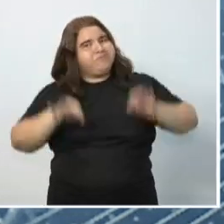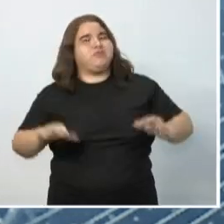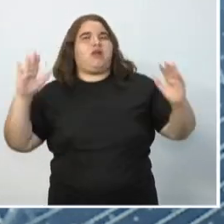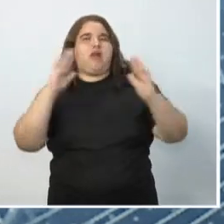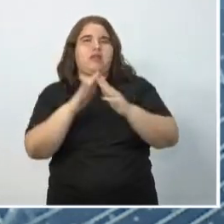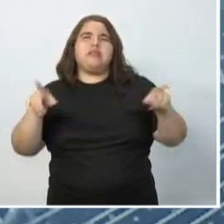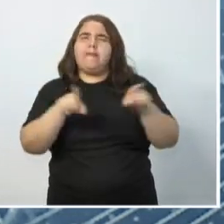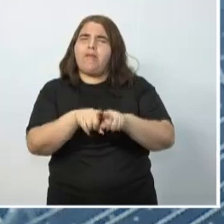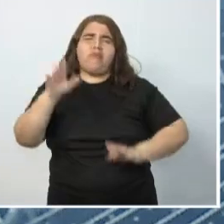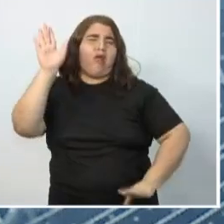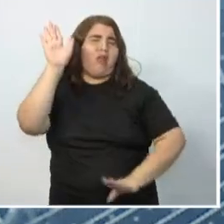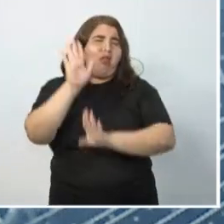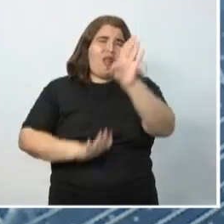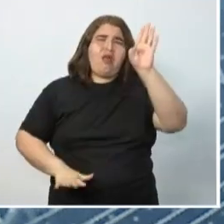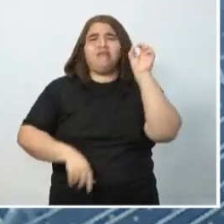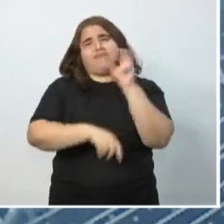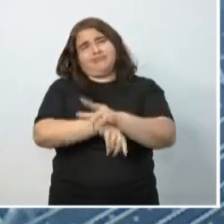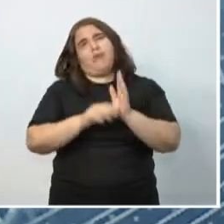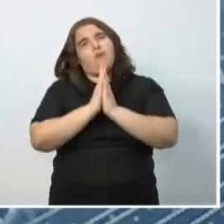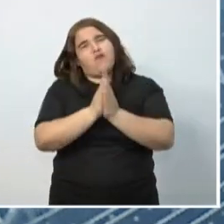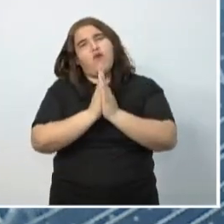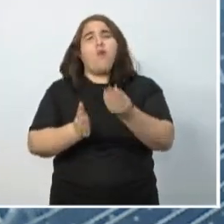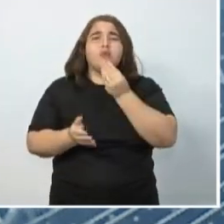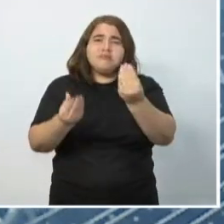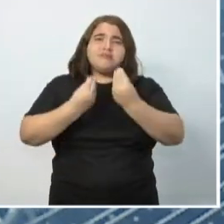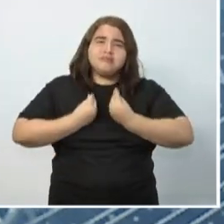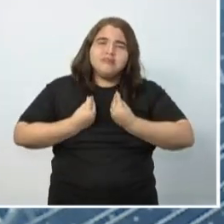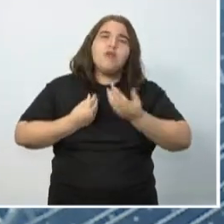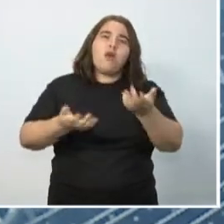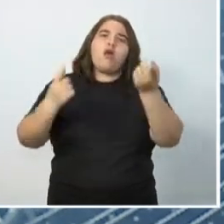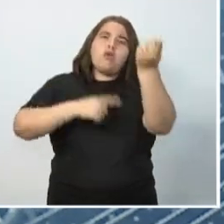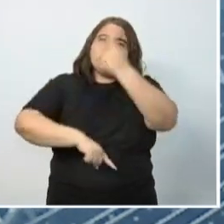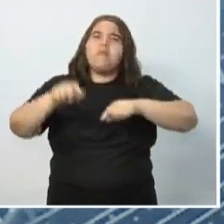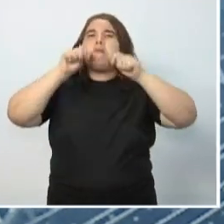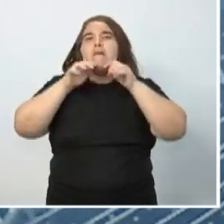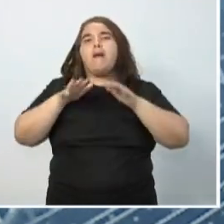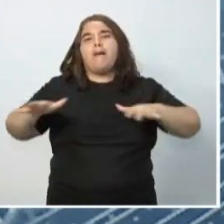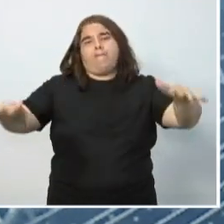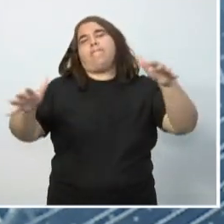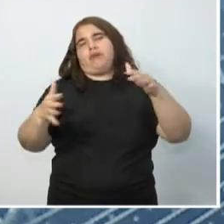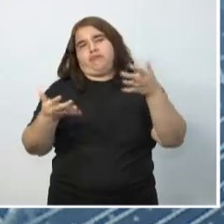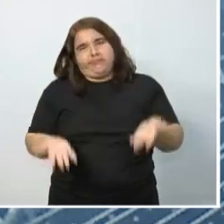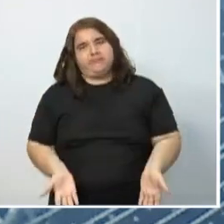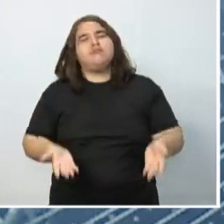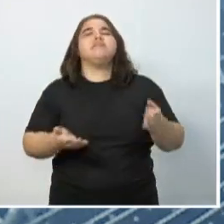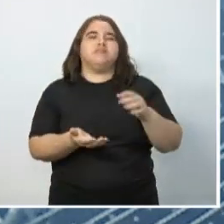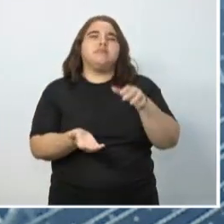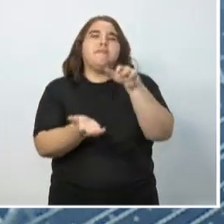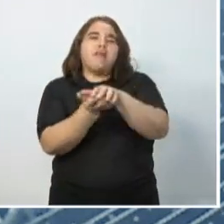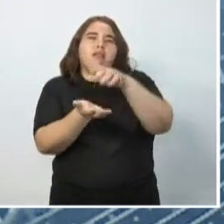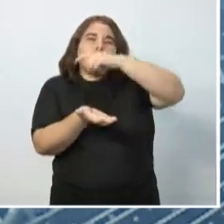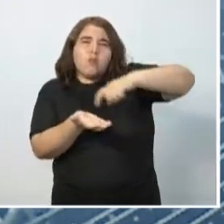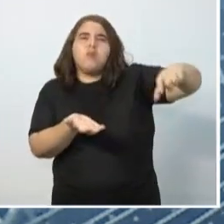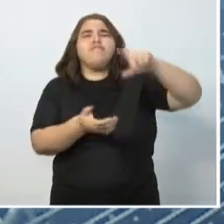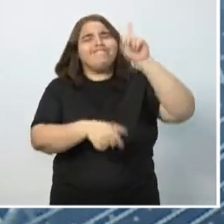geração de emprego. O que eu peço é uma oportunidade de levar toda essa transformação para o Estado inteiro de Pernambuco. Está na hora, de fato,